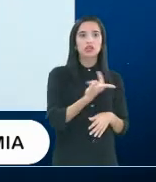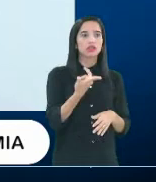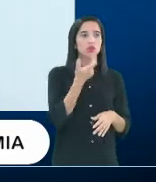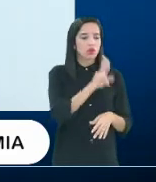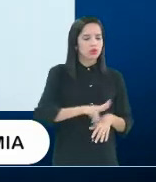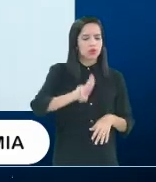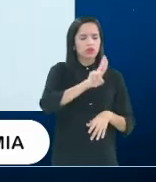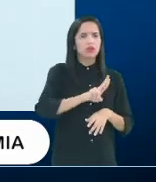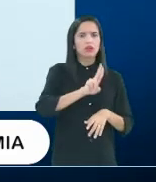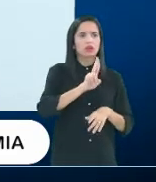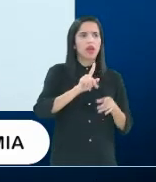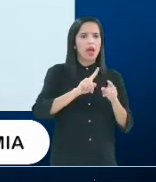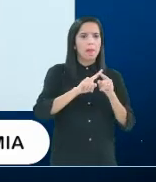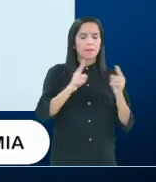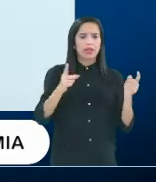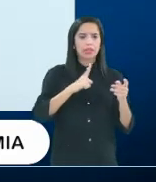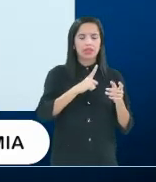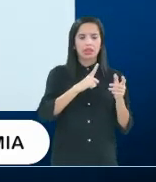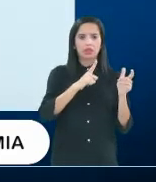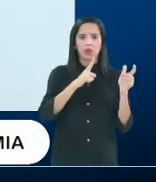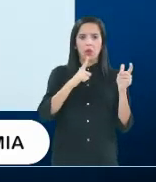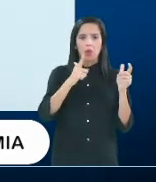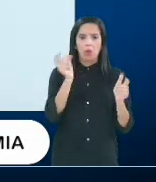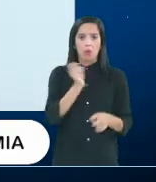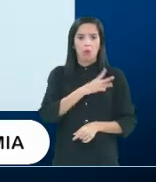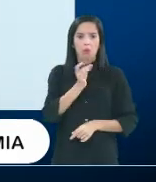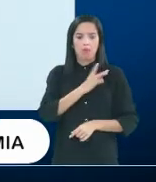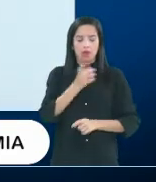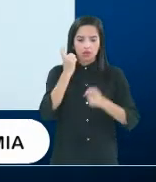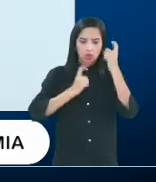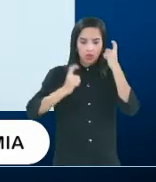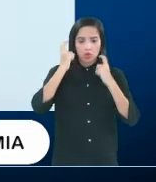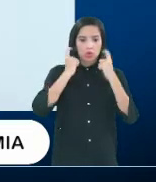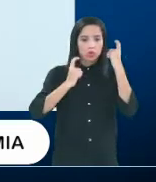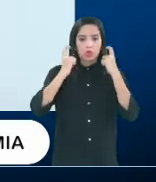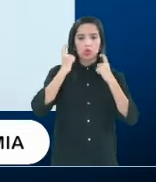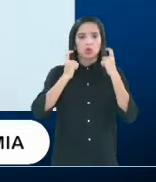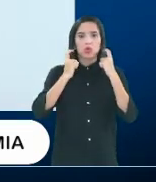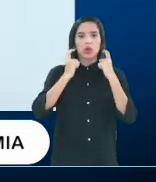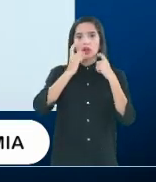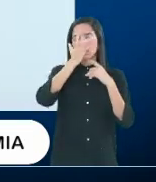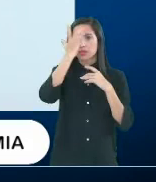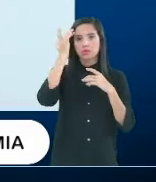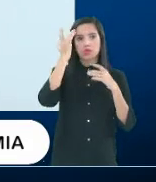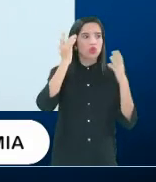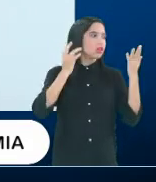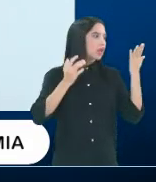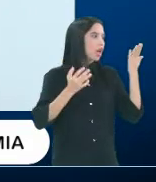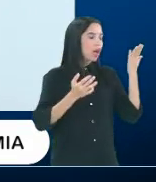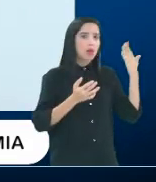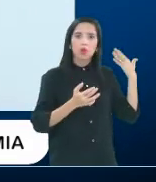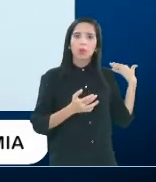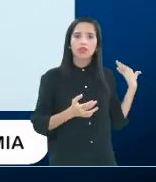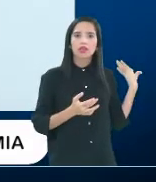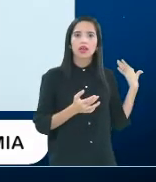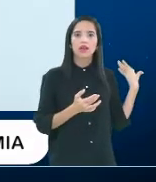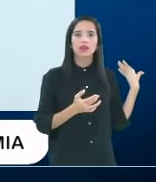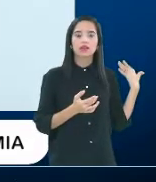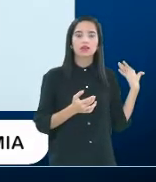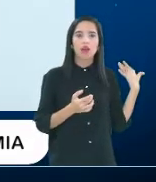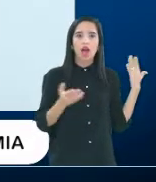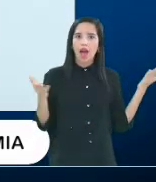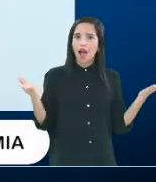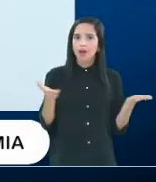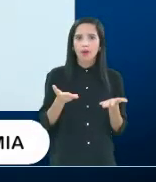pânico maior, houve uma preocupação maior, uma reação maior naquele primeiro momento. E,